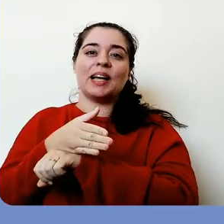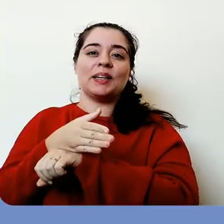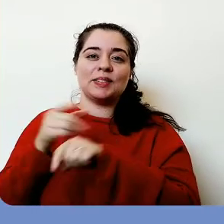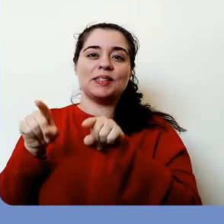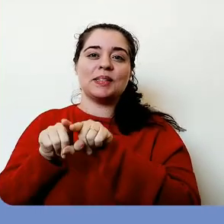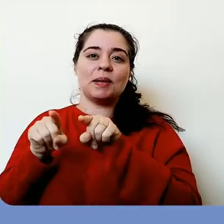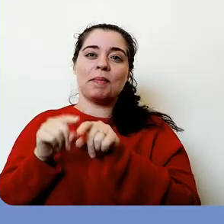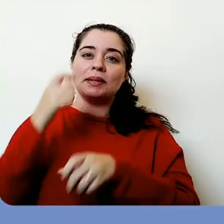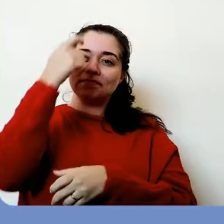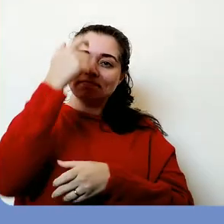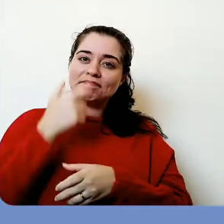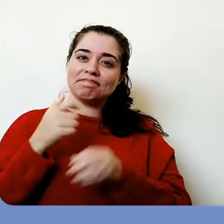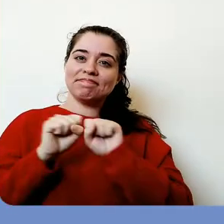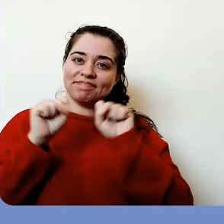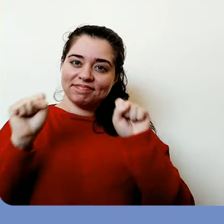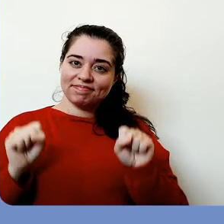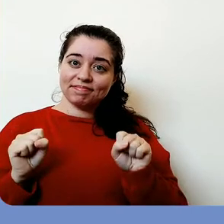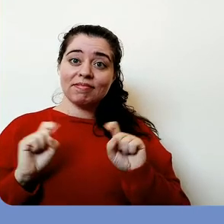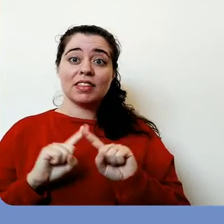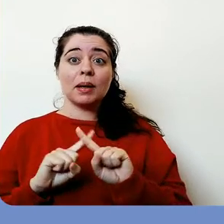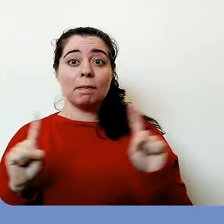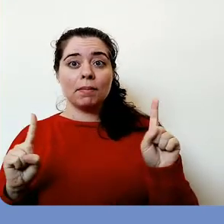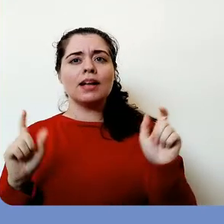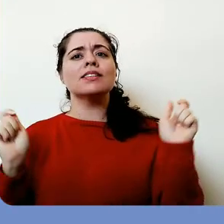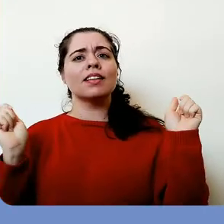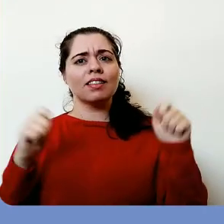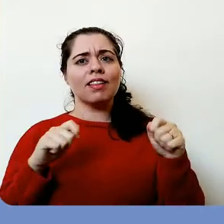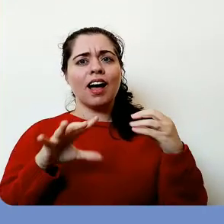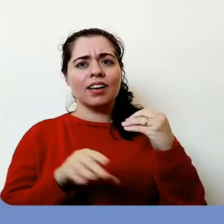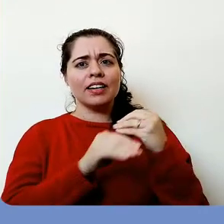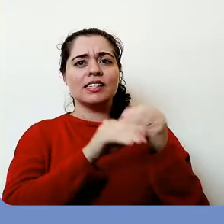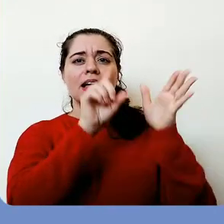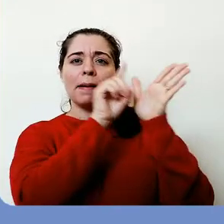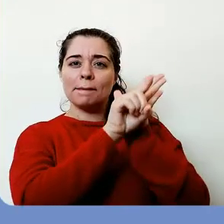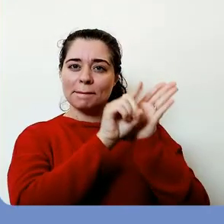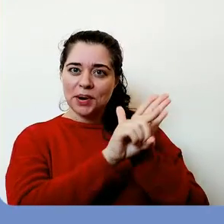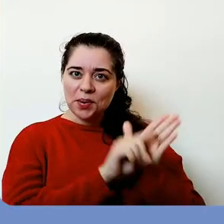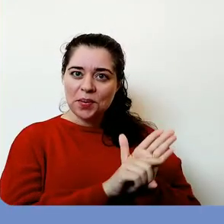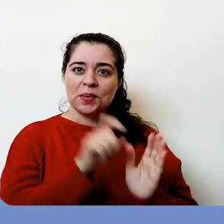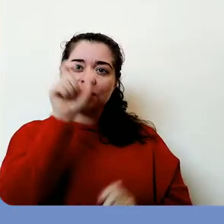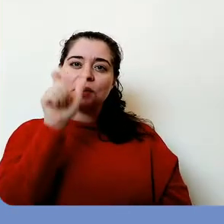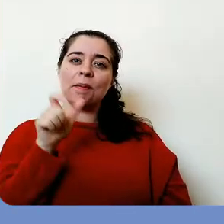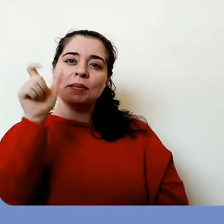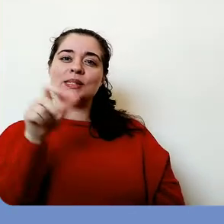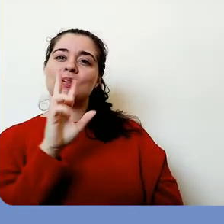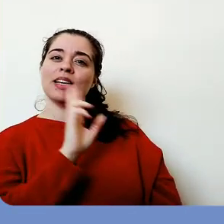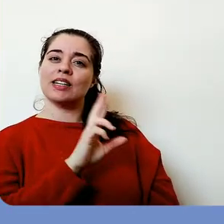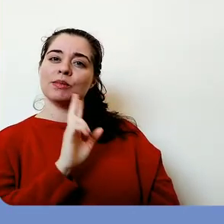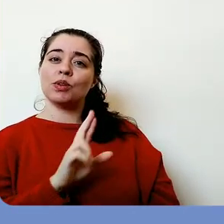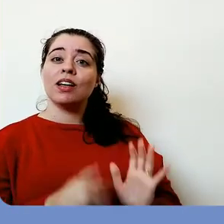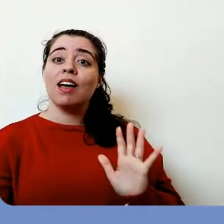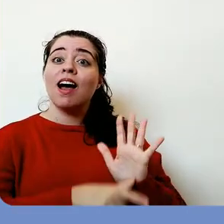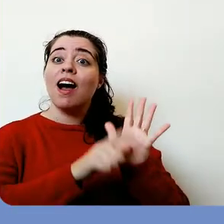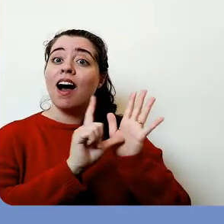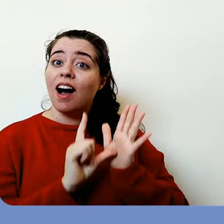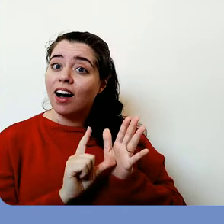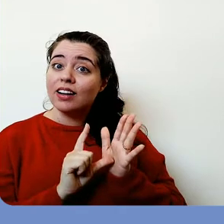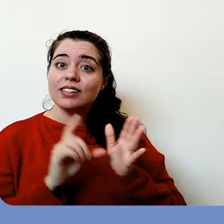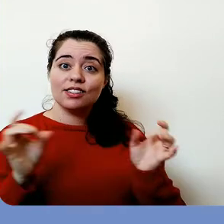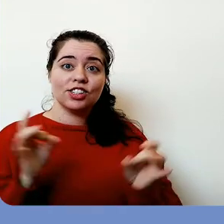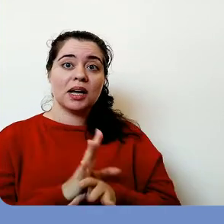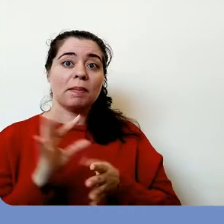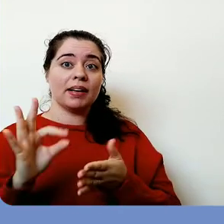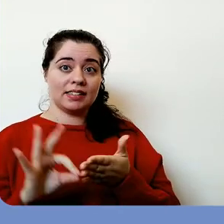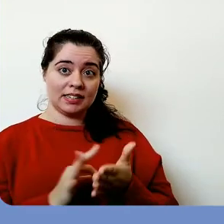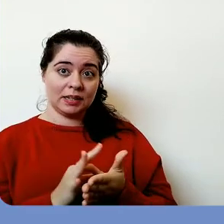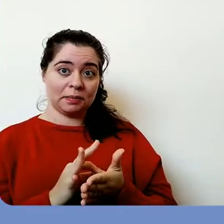identificação. Mas é possível incluir perguntas adicionais que serão respondidas pelos interessados na atividade antes de finalizarem